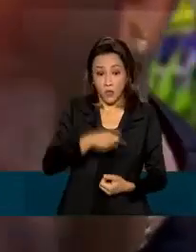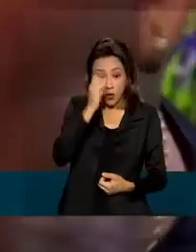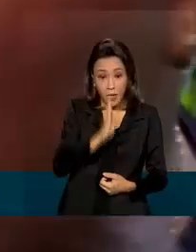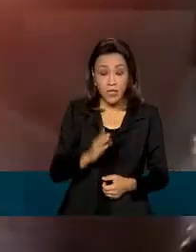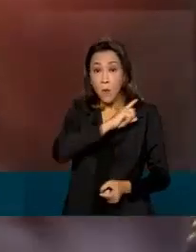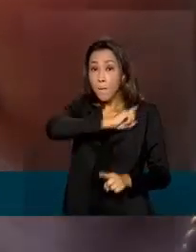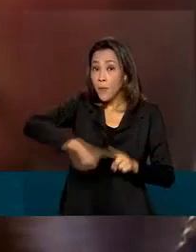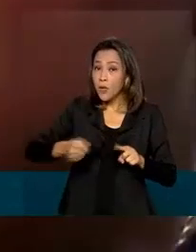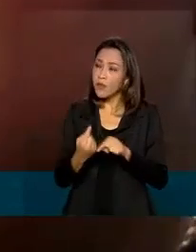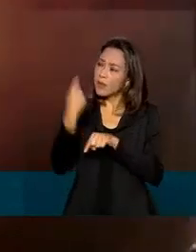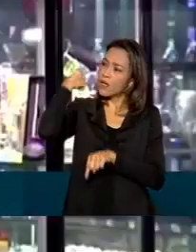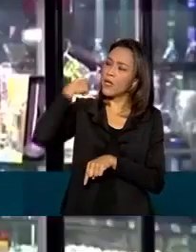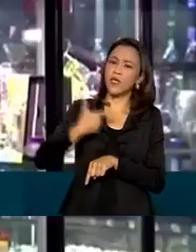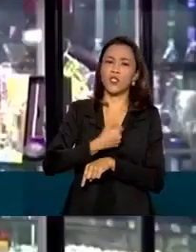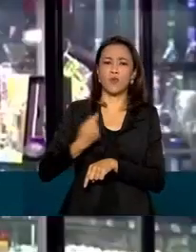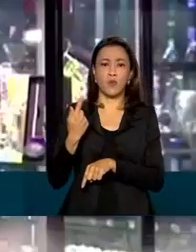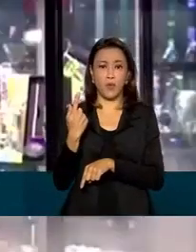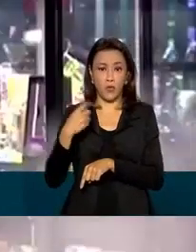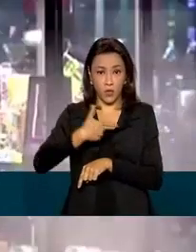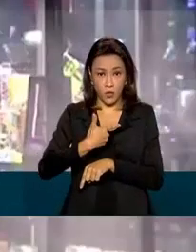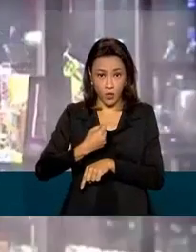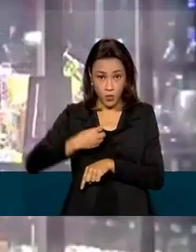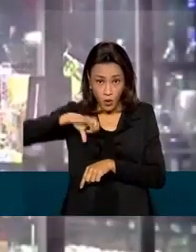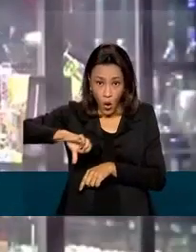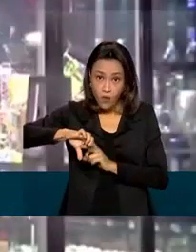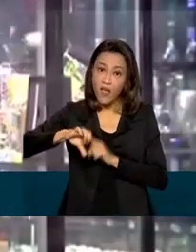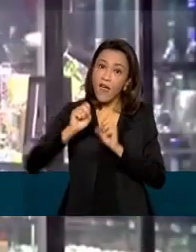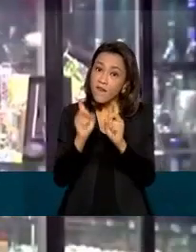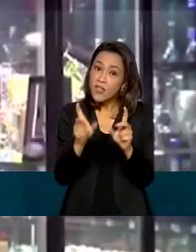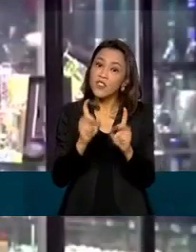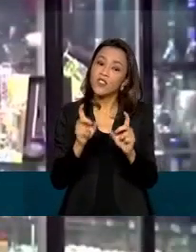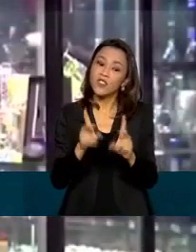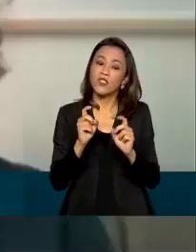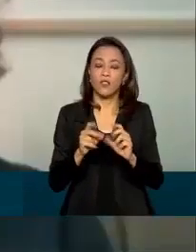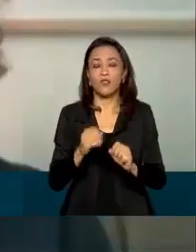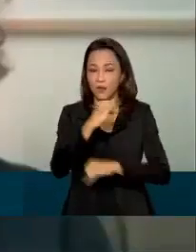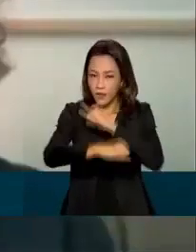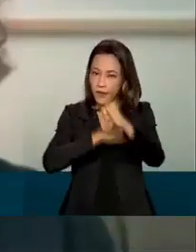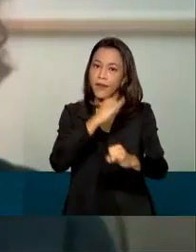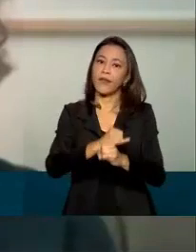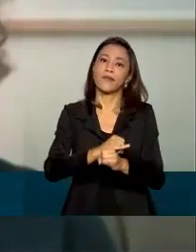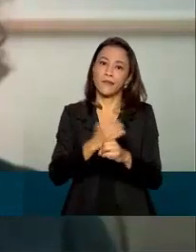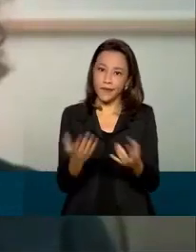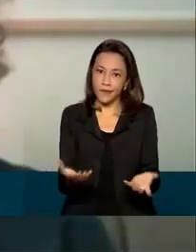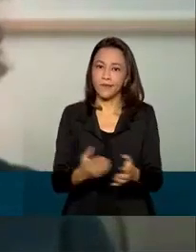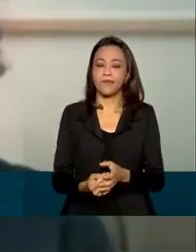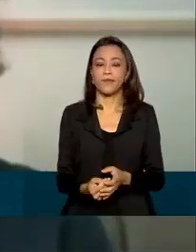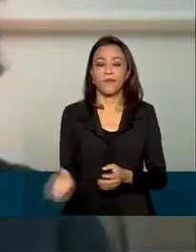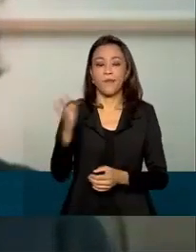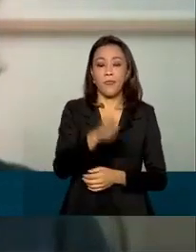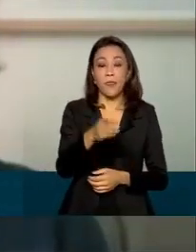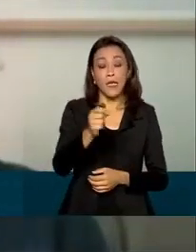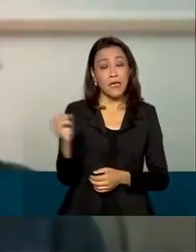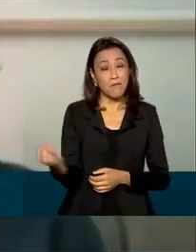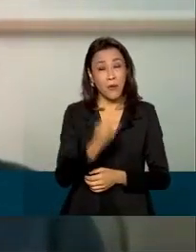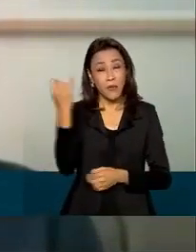desde 2009, mas é vendido ilegalmente pela internet, no comércio informal. É importante a gente fazer esse alerta para